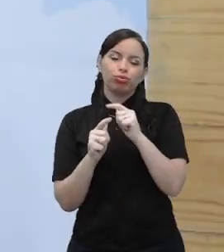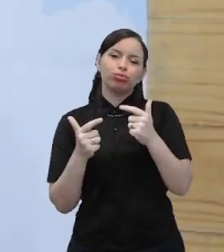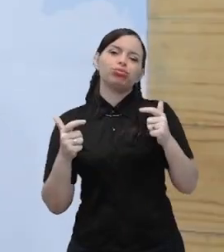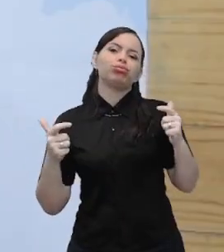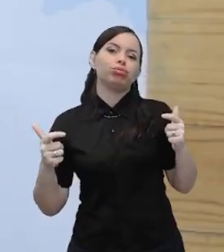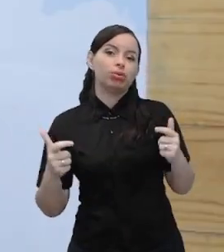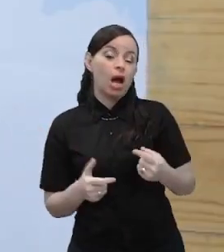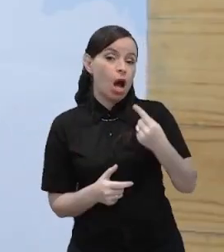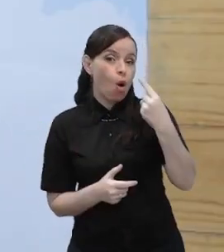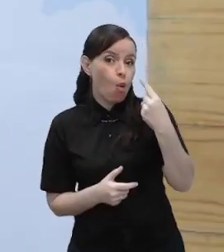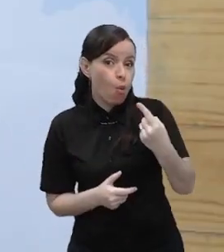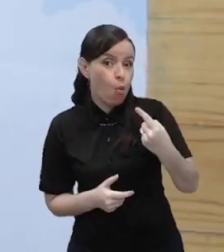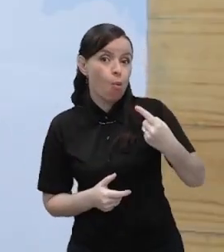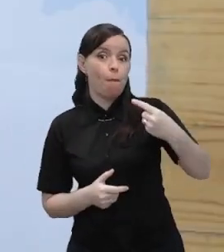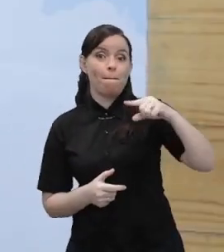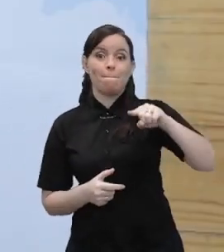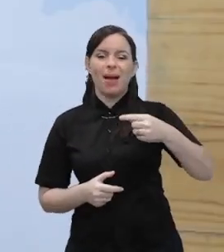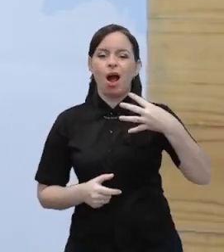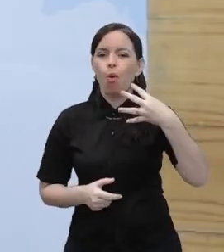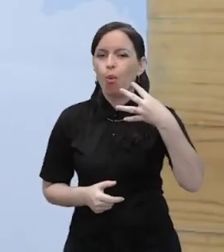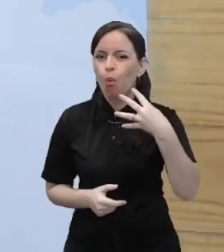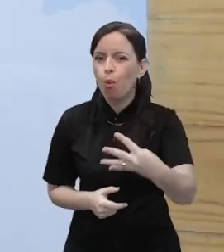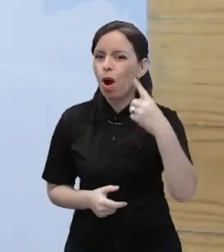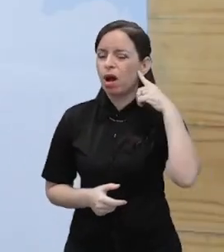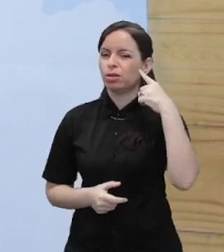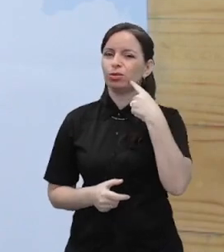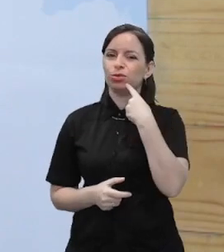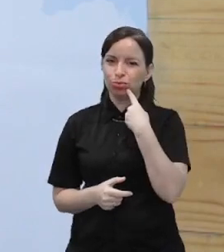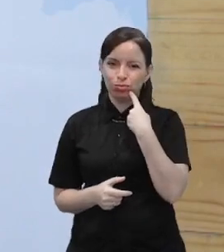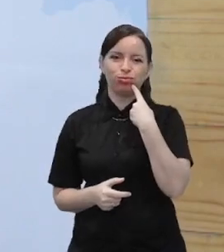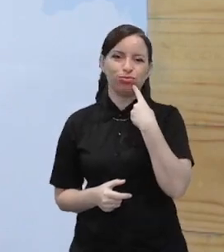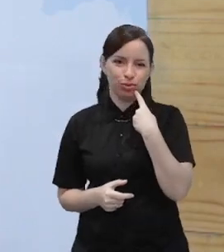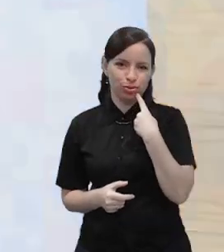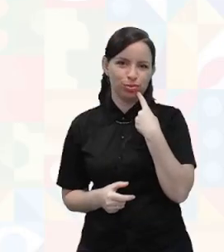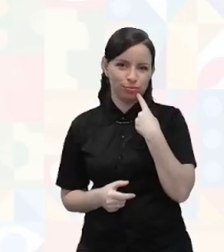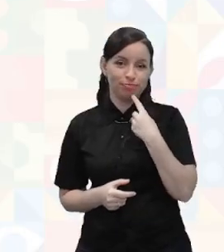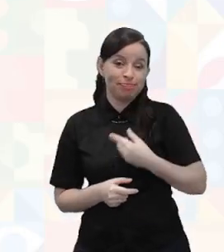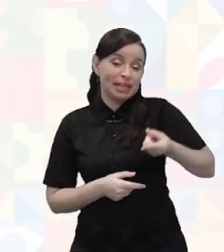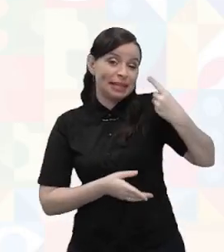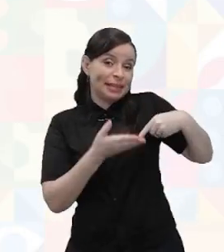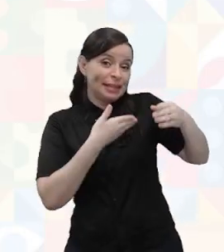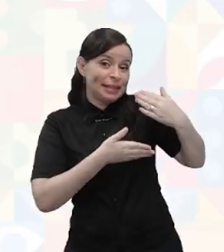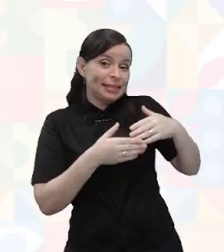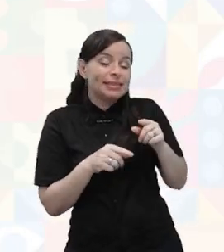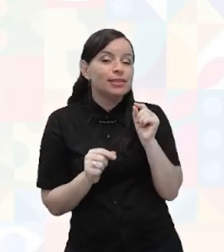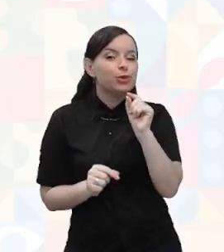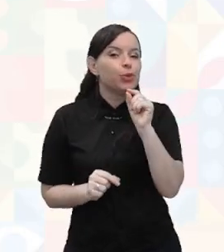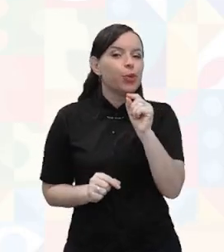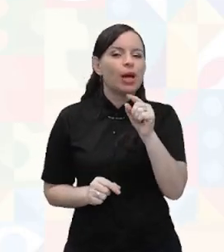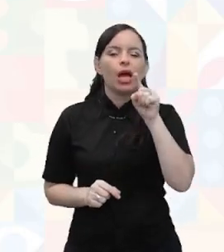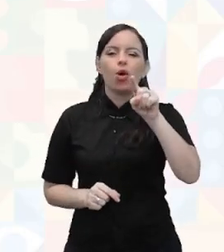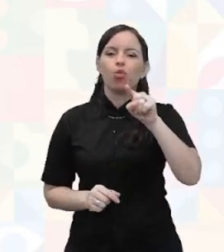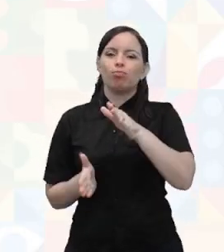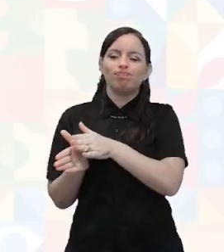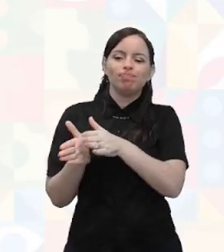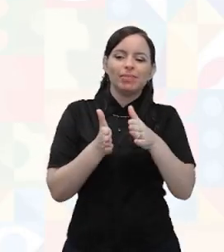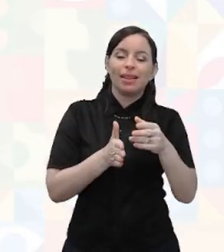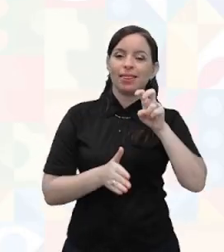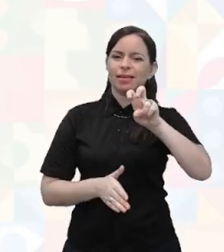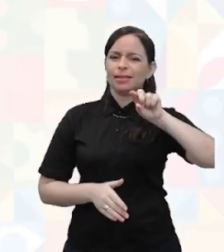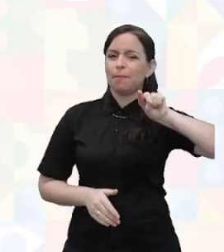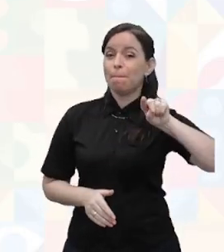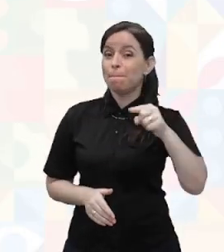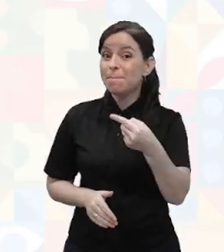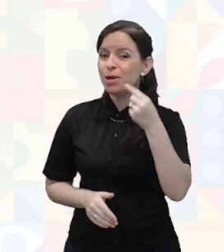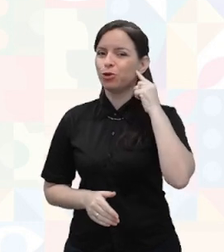era de um para cinco mil. Já pensou? Que coisa interessante. E aí, foi criada, inclusive, uma língua de sinais própria daquele